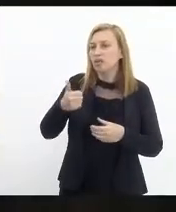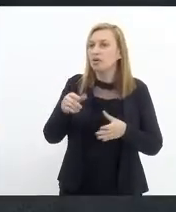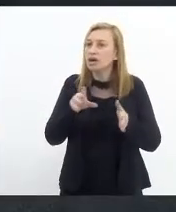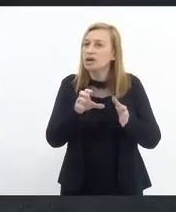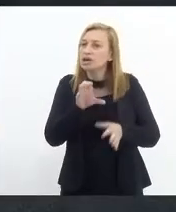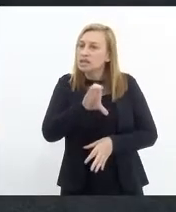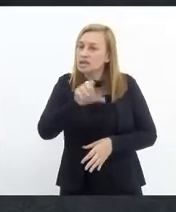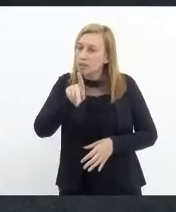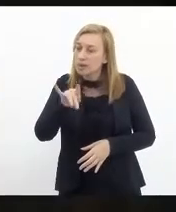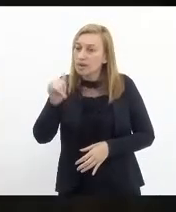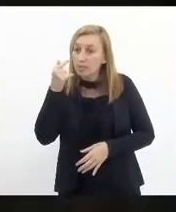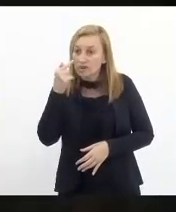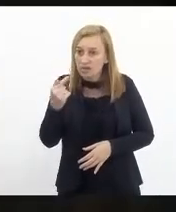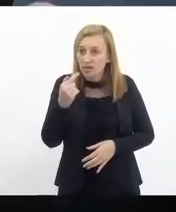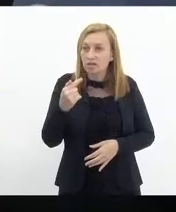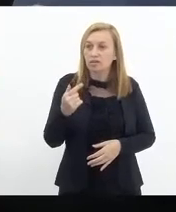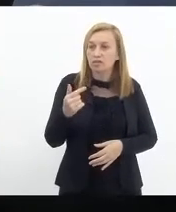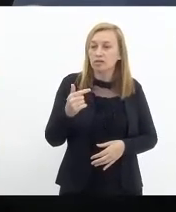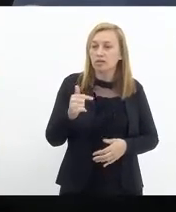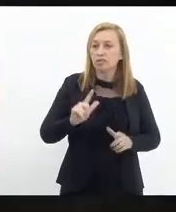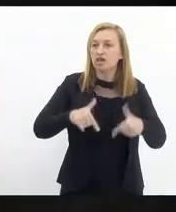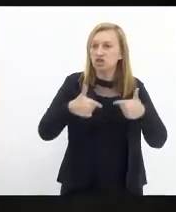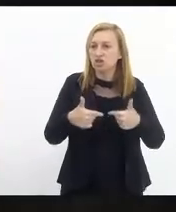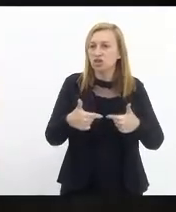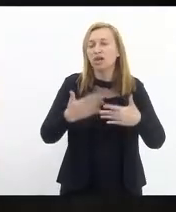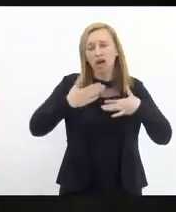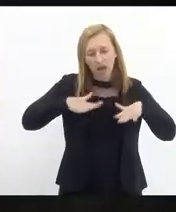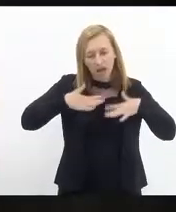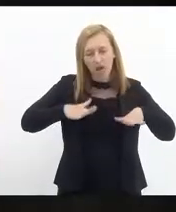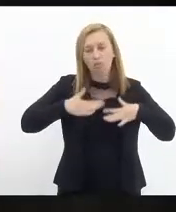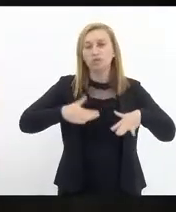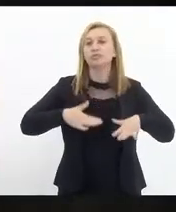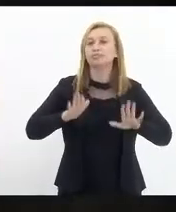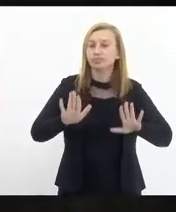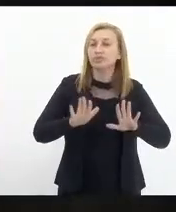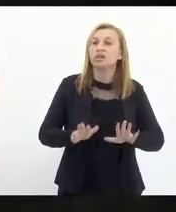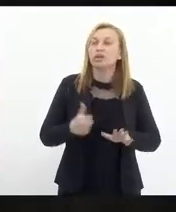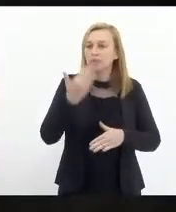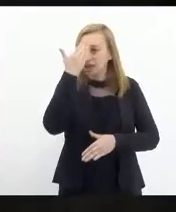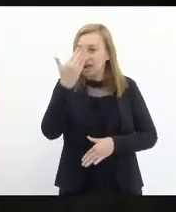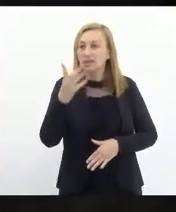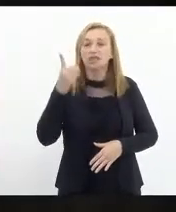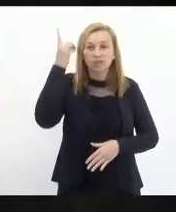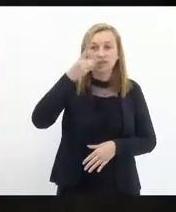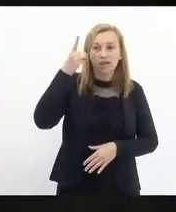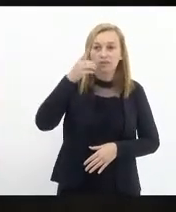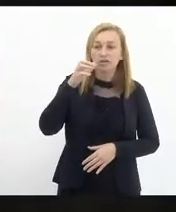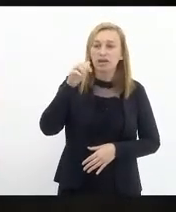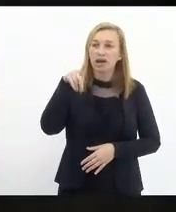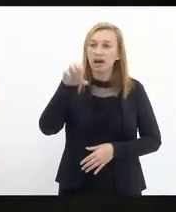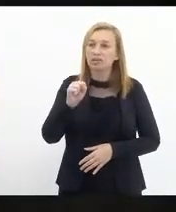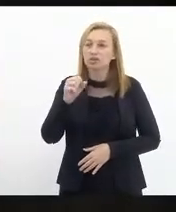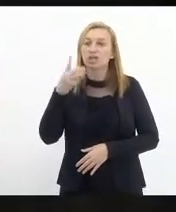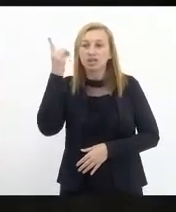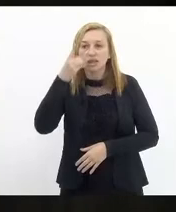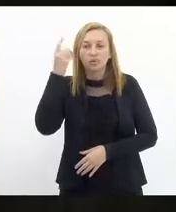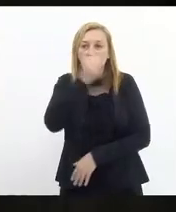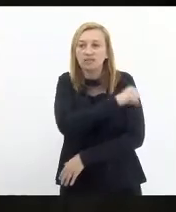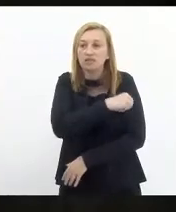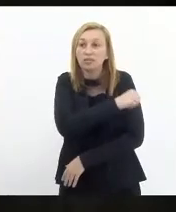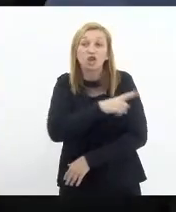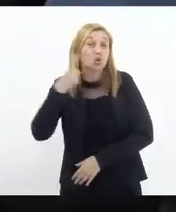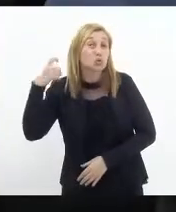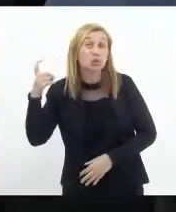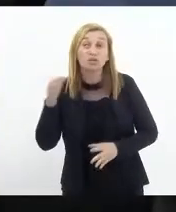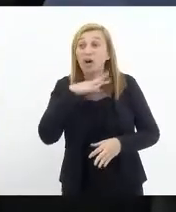Muito obrigado. excelência, pode ter tranquilidade. Deputado Carlos Mink, deputado enfermeira, o som está aberto aí.